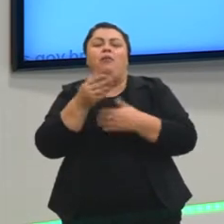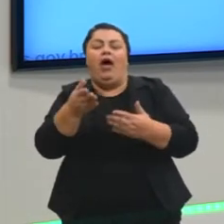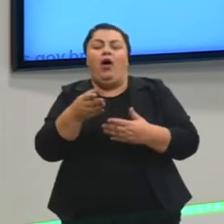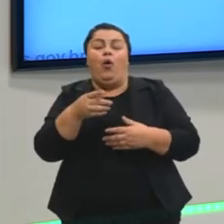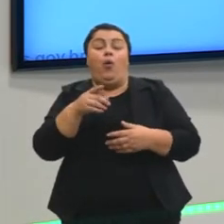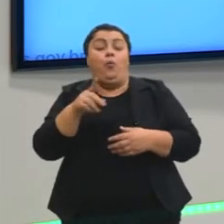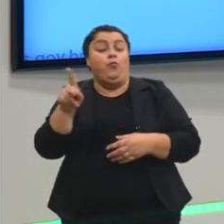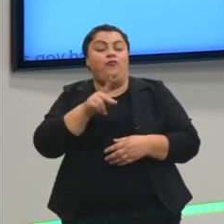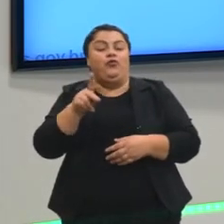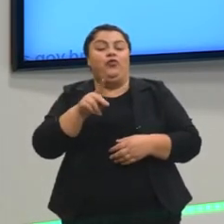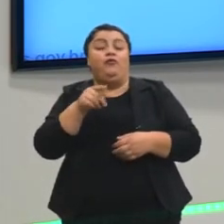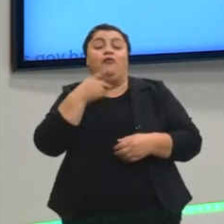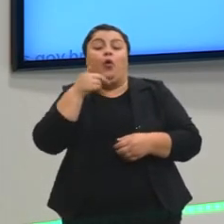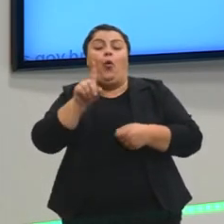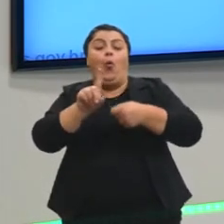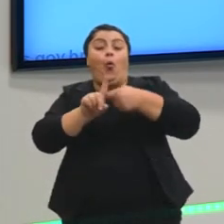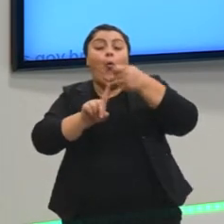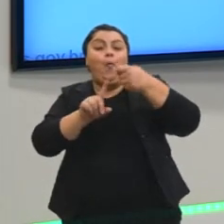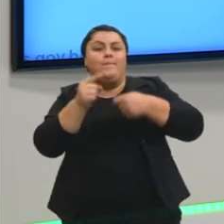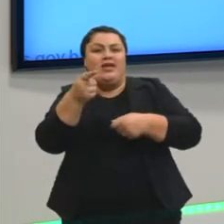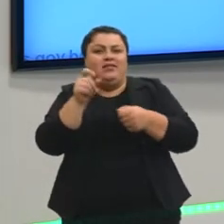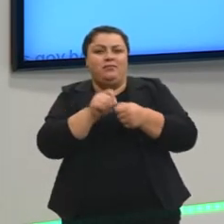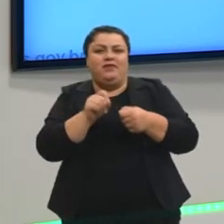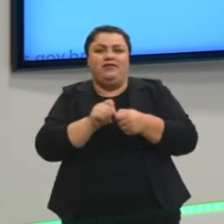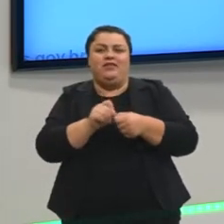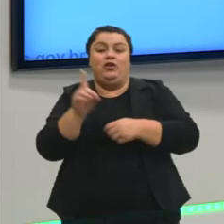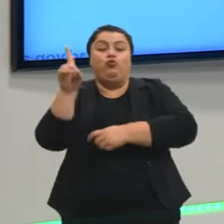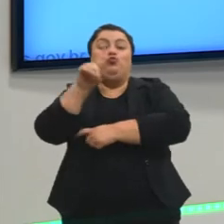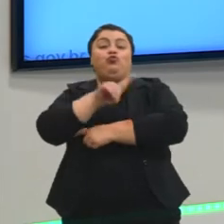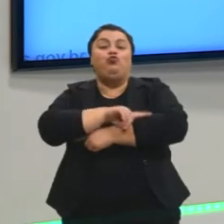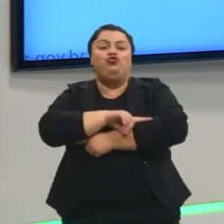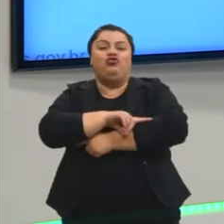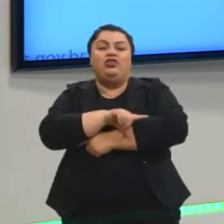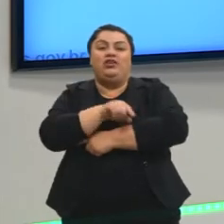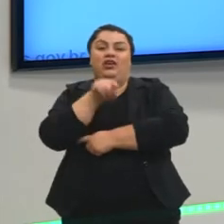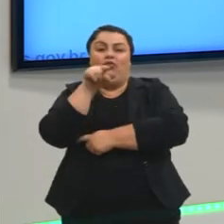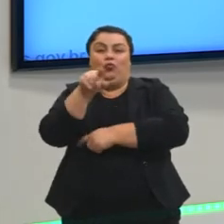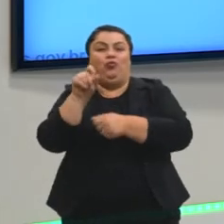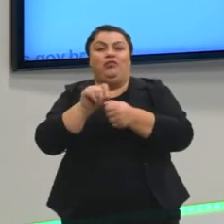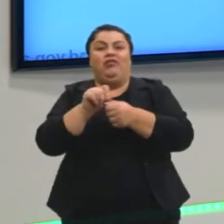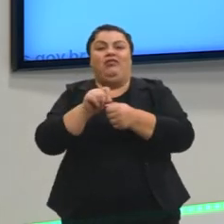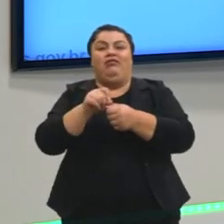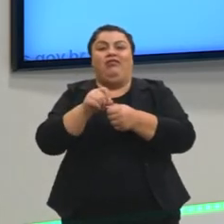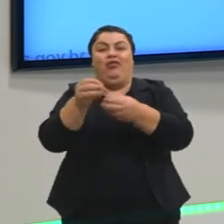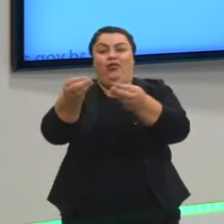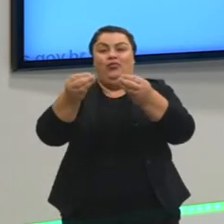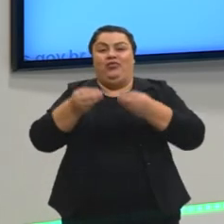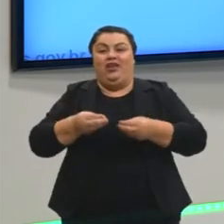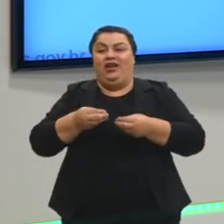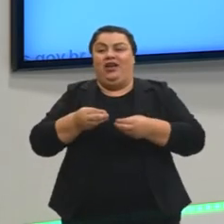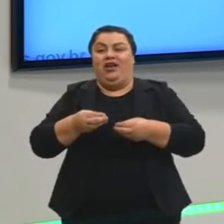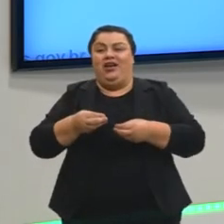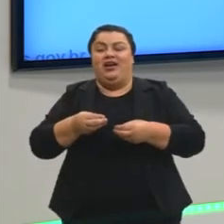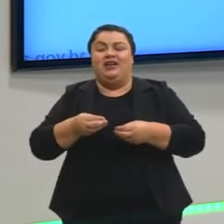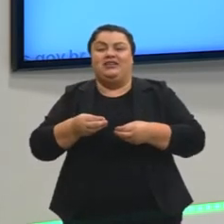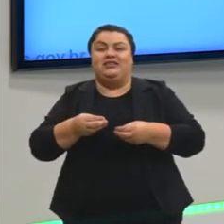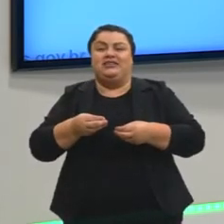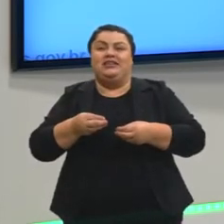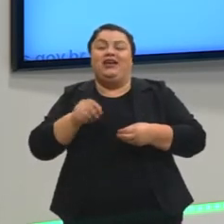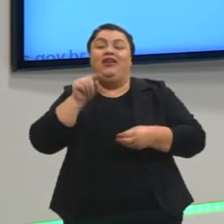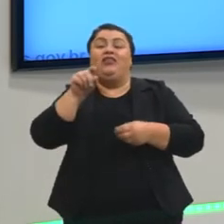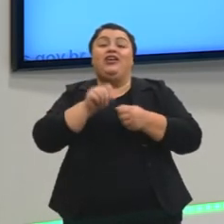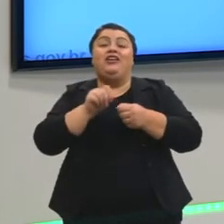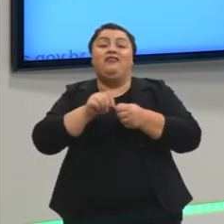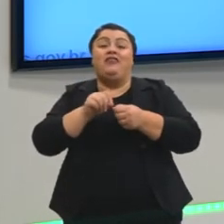deu um mês para fazer. Chega no dia, o cara não traz. O vocês fazem? Vocês têm uma tese. Eu não trouxe o trabalho, professor. O vocês